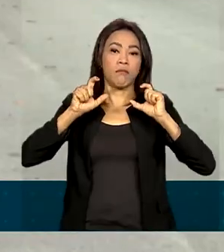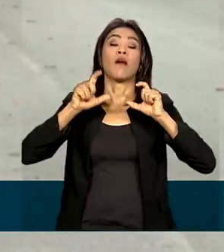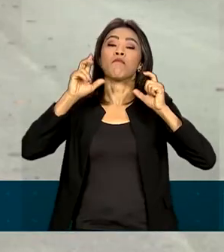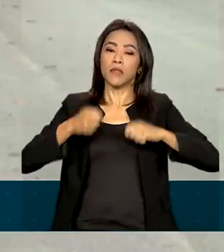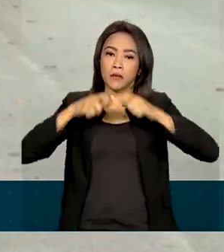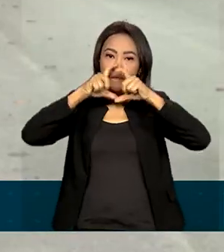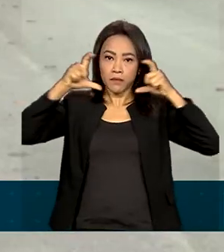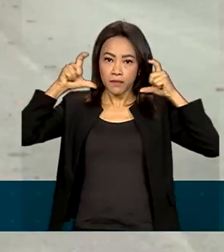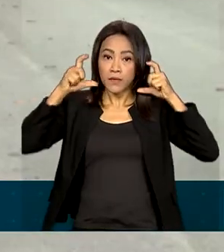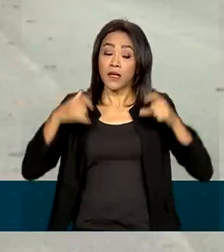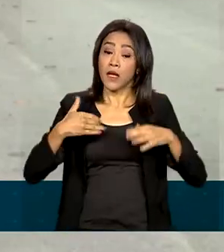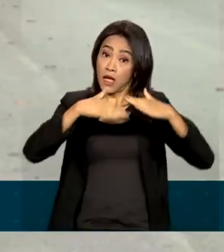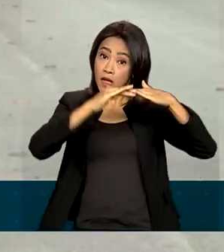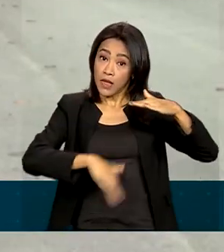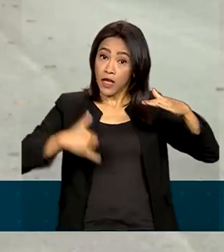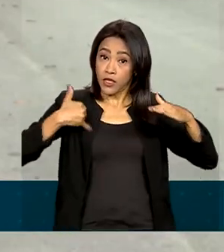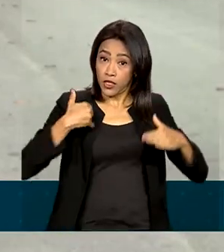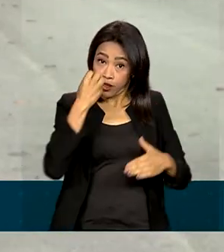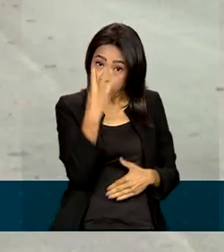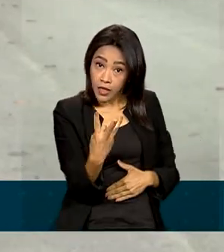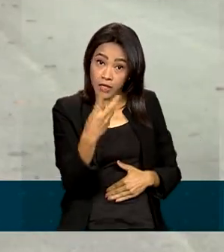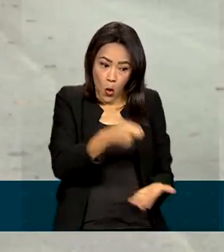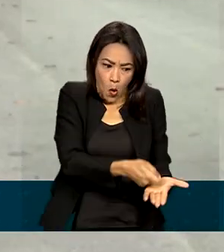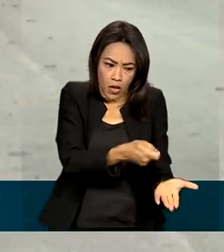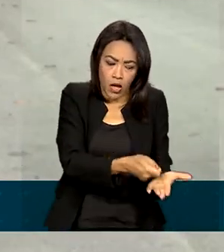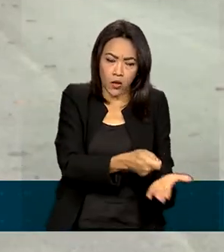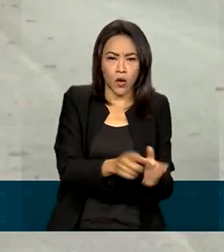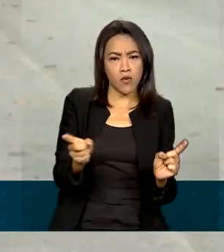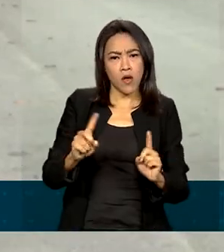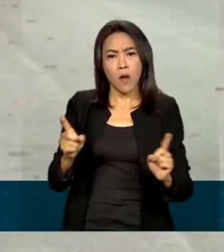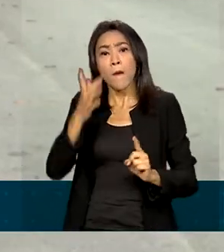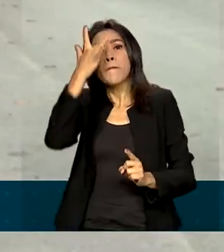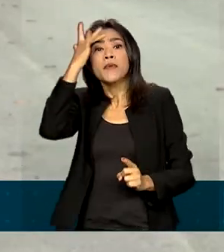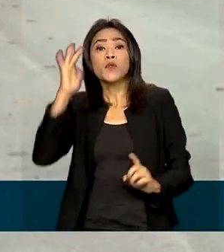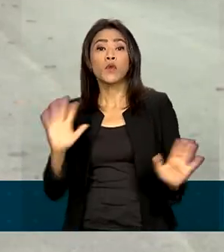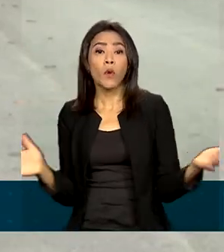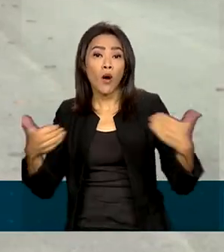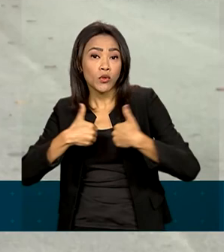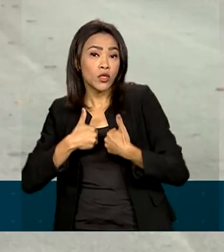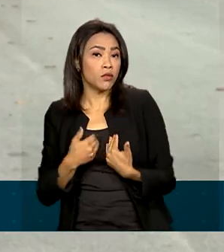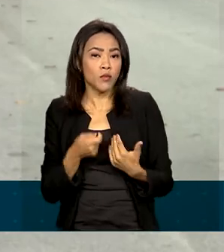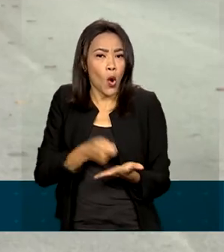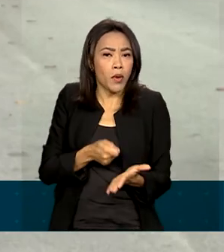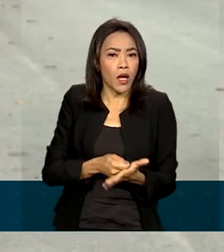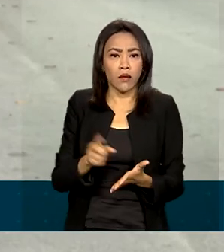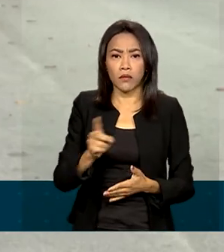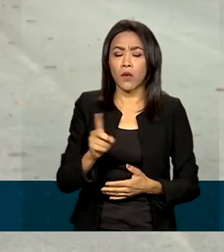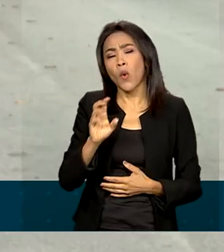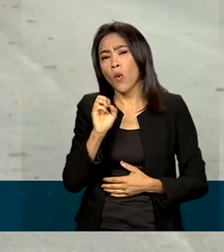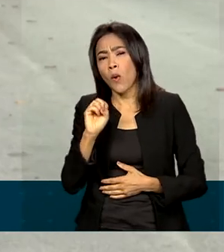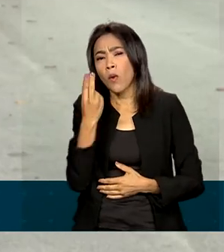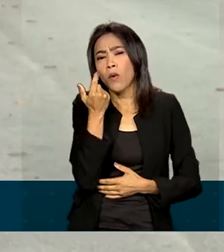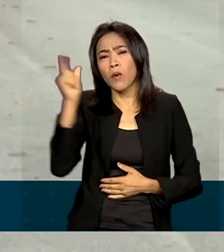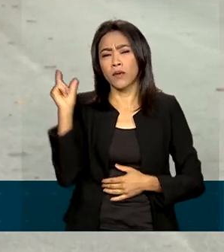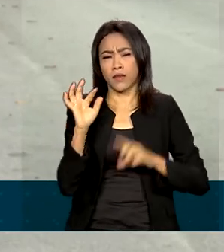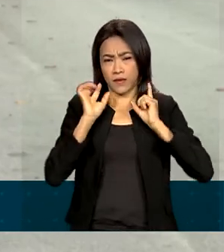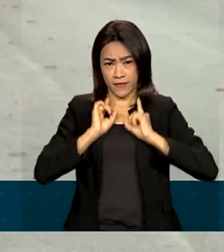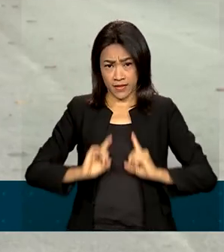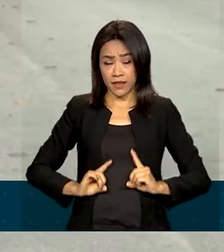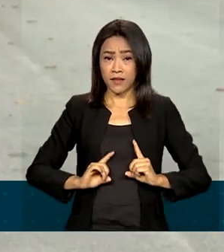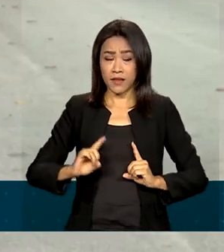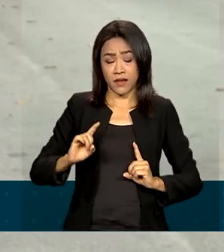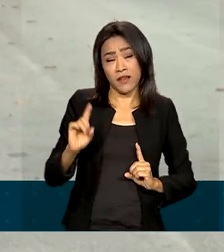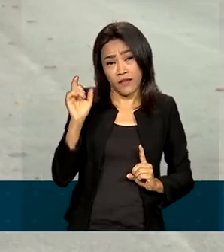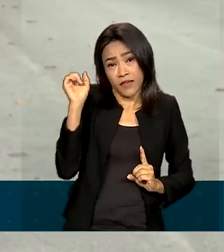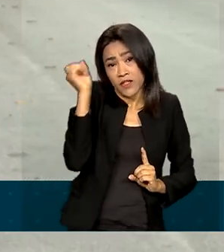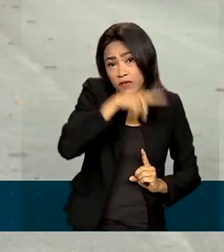crianças com menos de 3 anos, pessoas com autismo e também com algum tipo de deficiência que as impeçam de usar a máscara